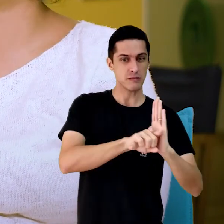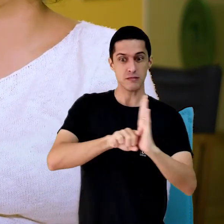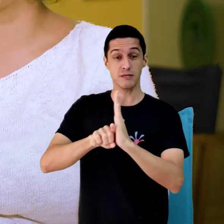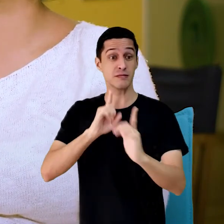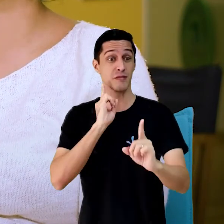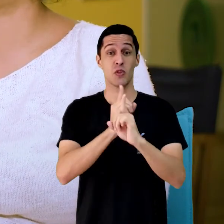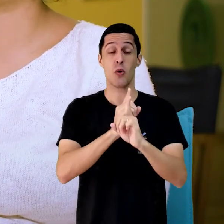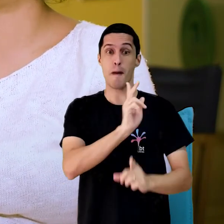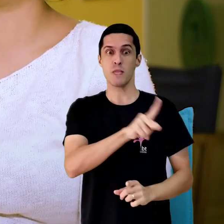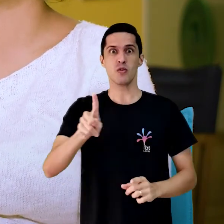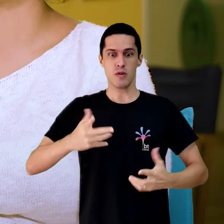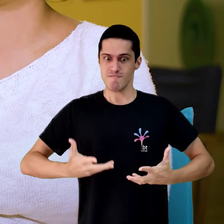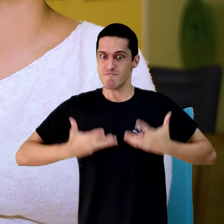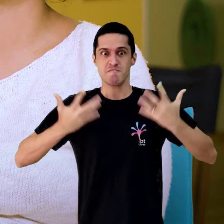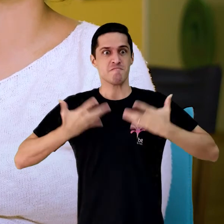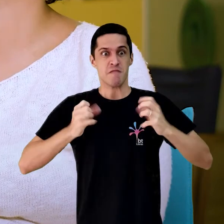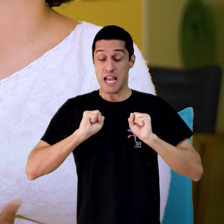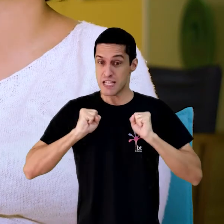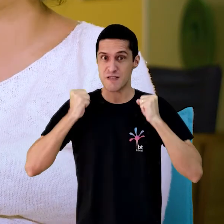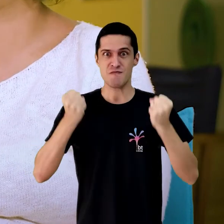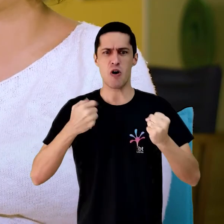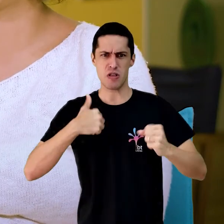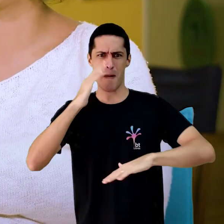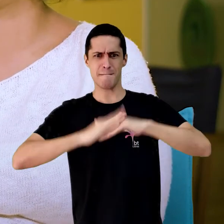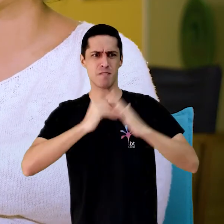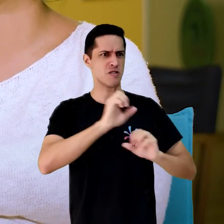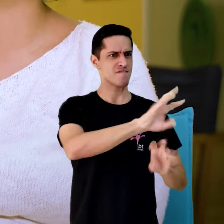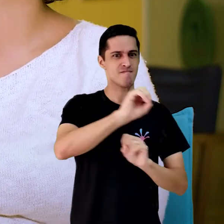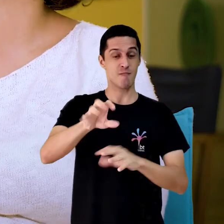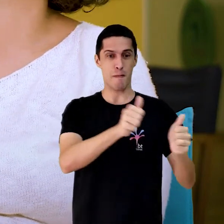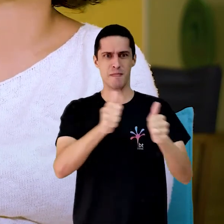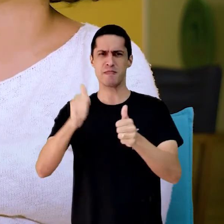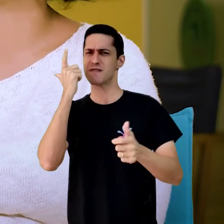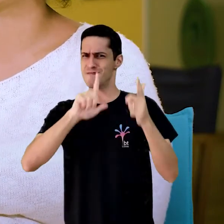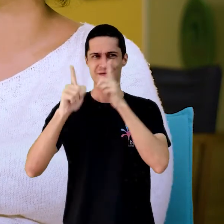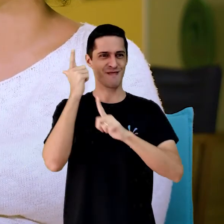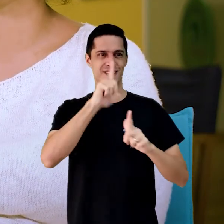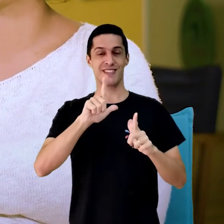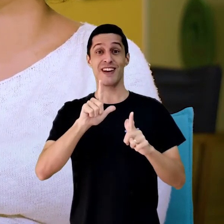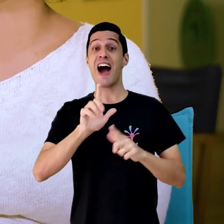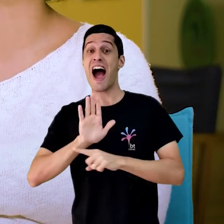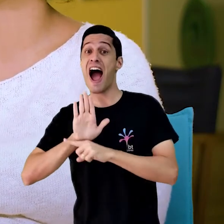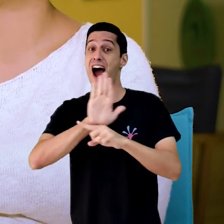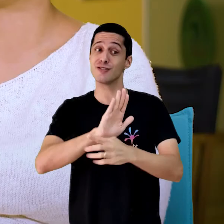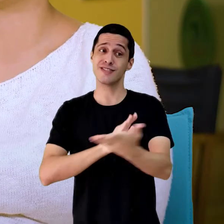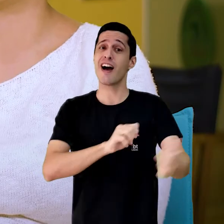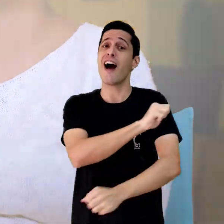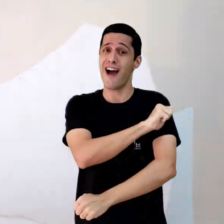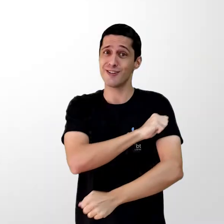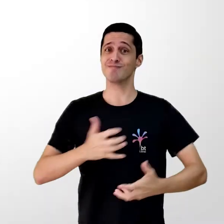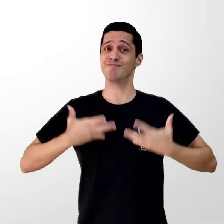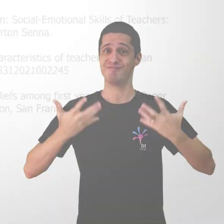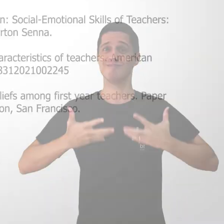e empenhados com esse nível de auto eficácia, então que eles conseguiram desenvolver essa auto eficácia, também conseguem motivar muitos dos seus alunos dentro de sala